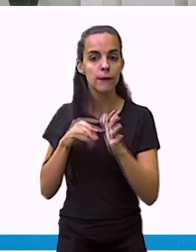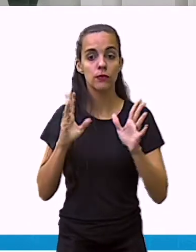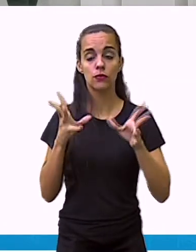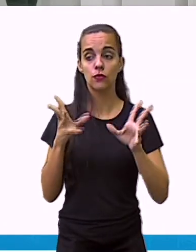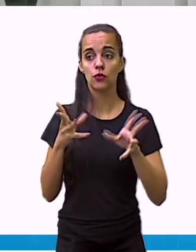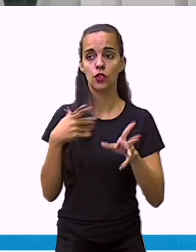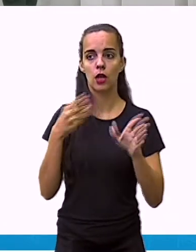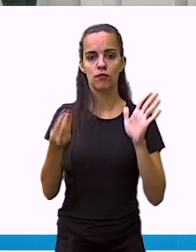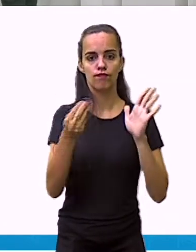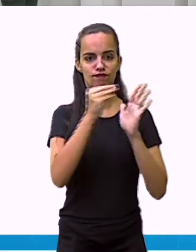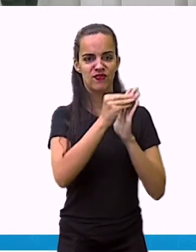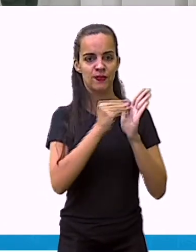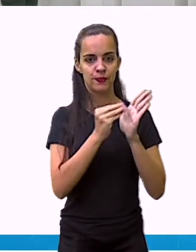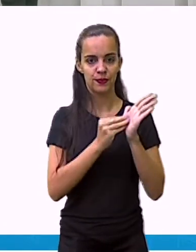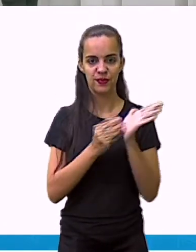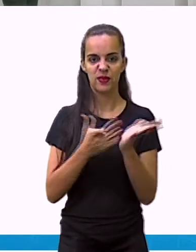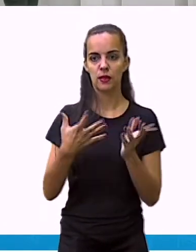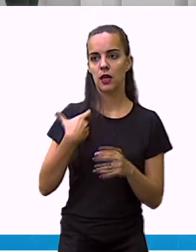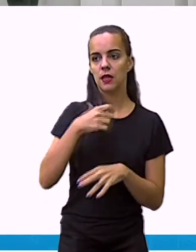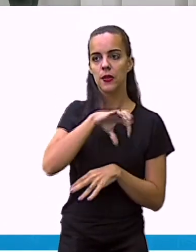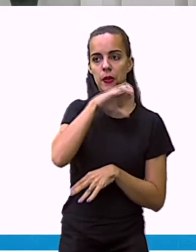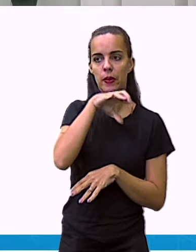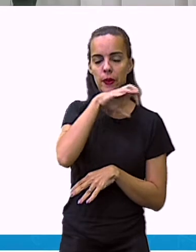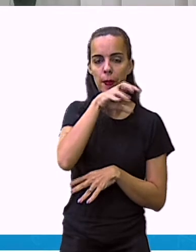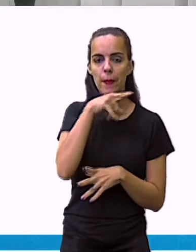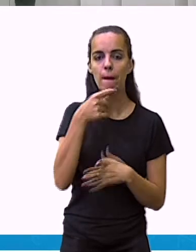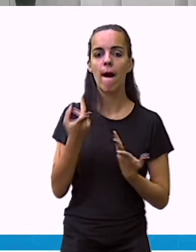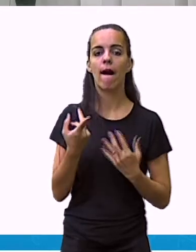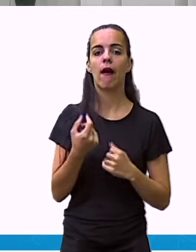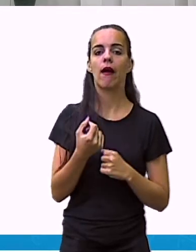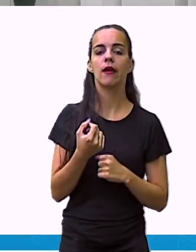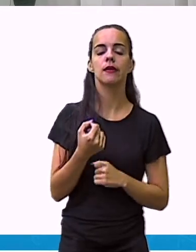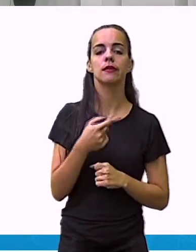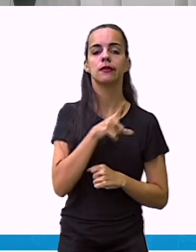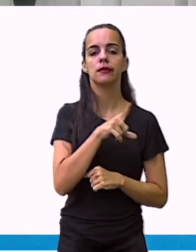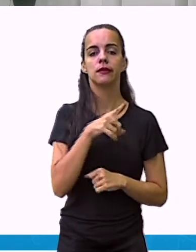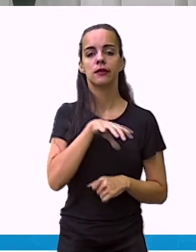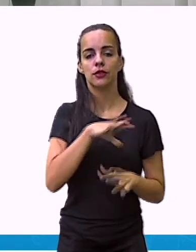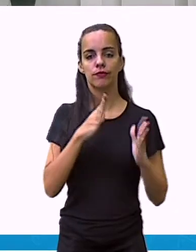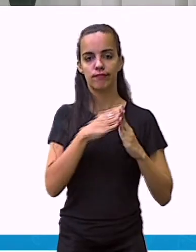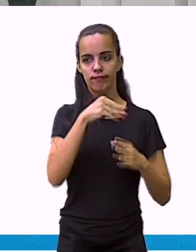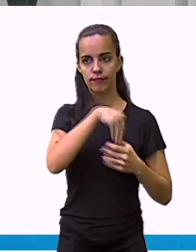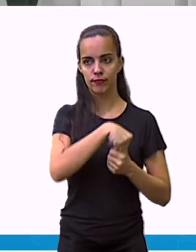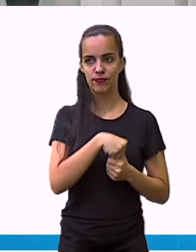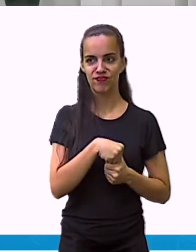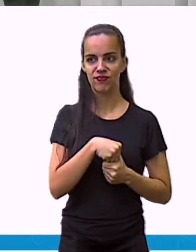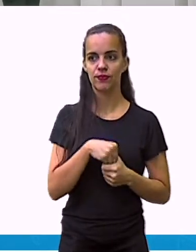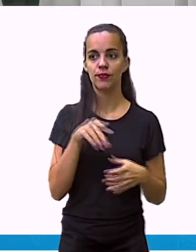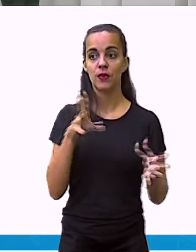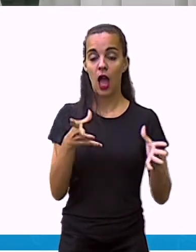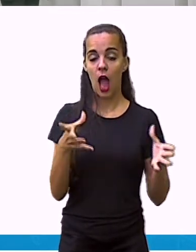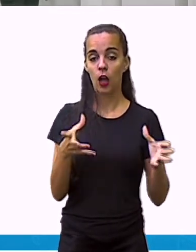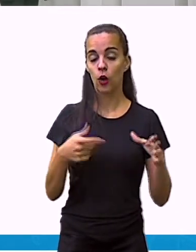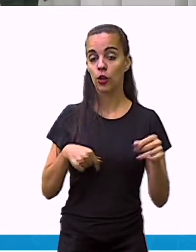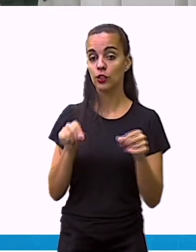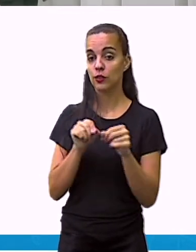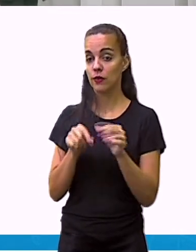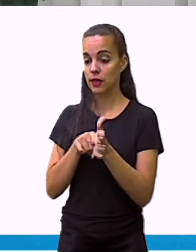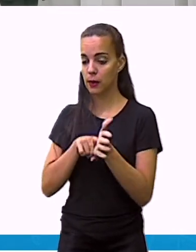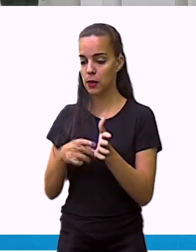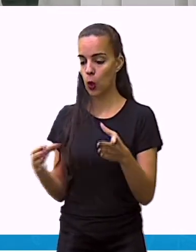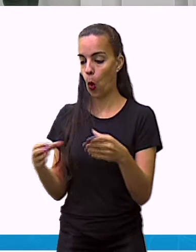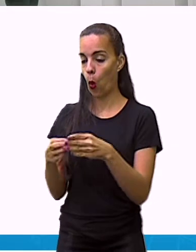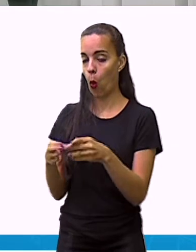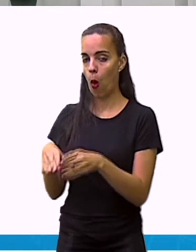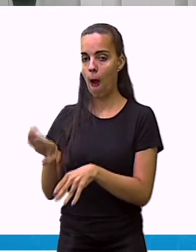organizados. Nós faremos agora a pesquisa sobre os animais de estimação da turma B.